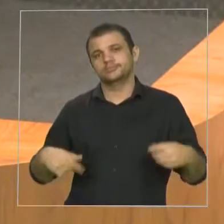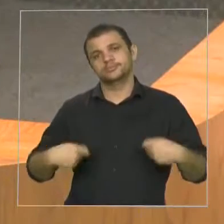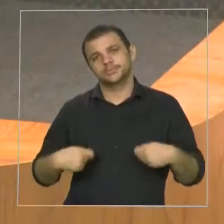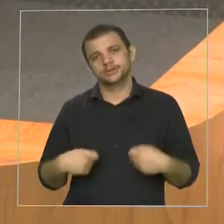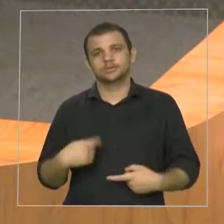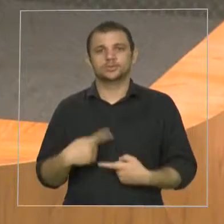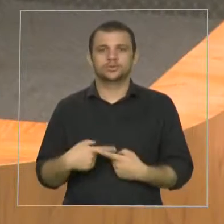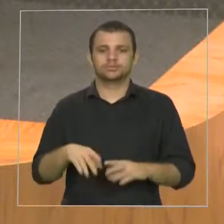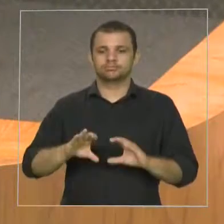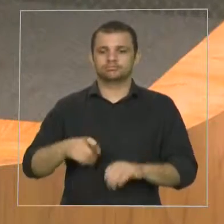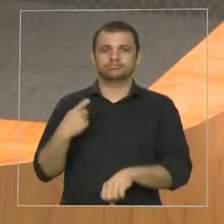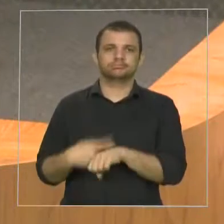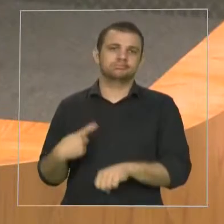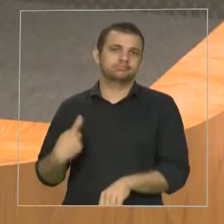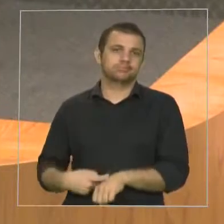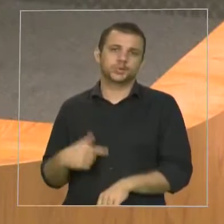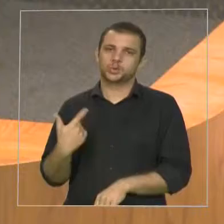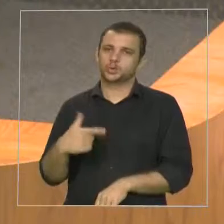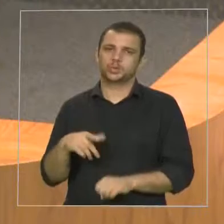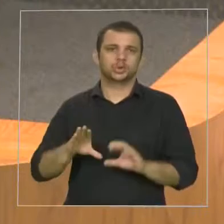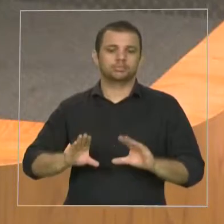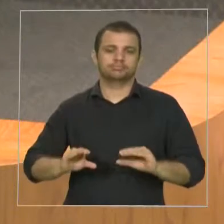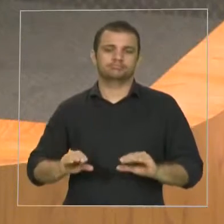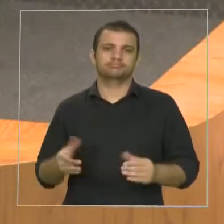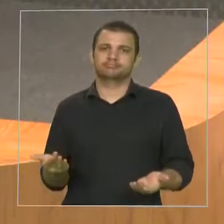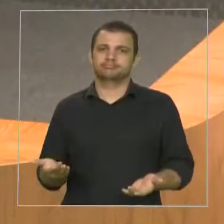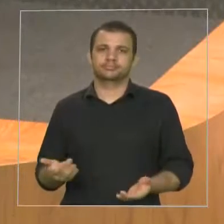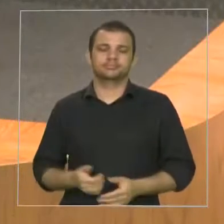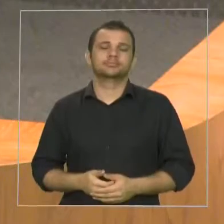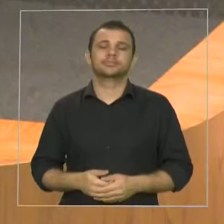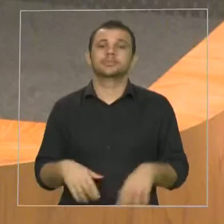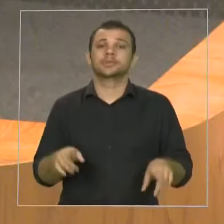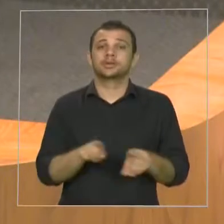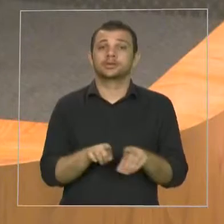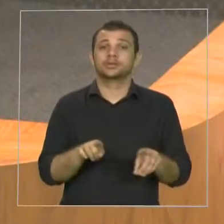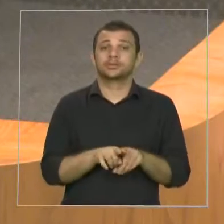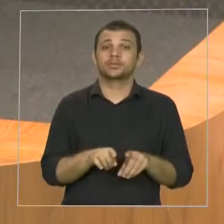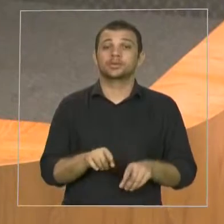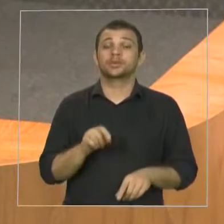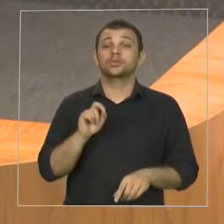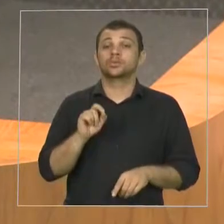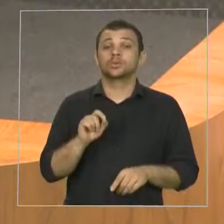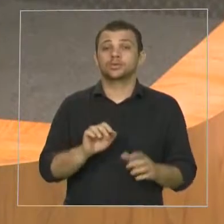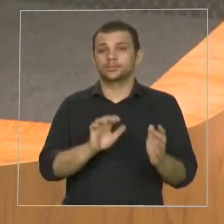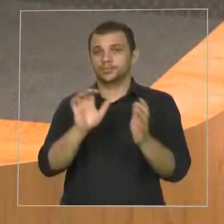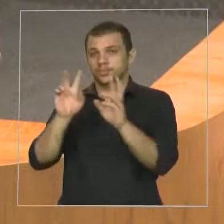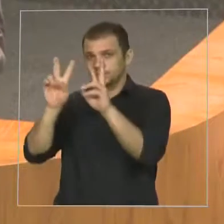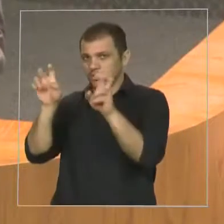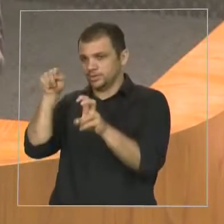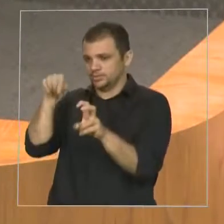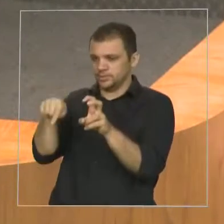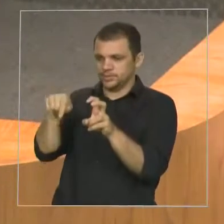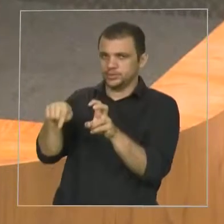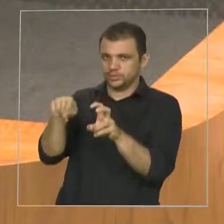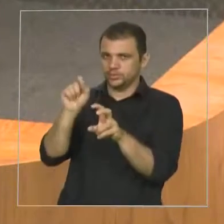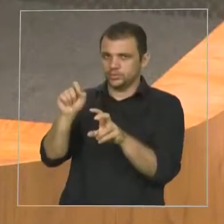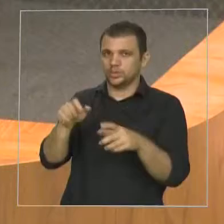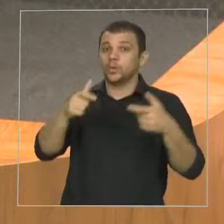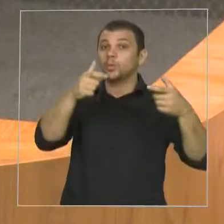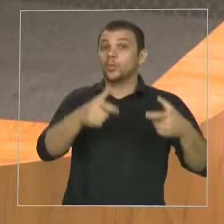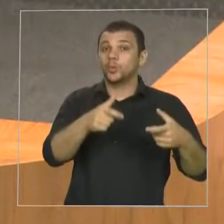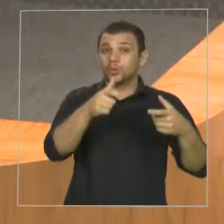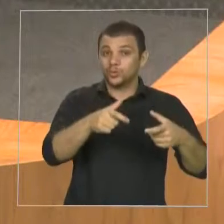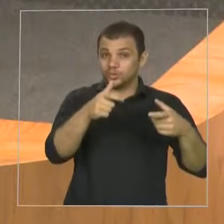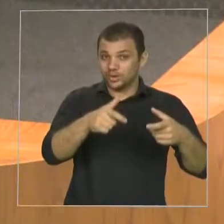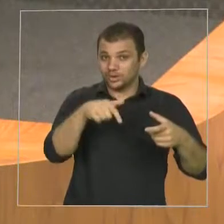tem poltronas. E, finalmente, no terminal de embarque e desembarque, onde já teve mais melhorias, em razão